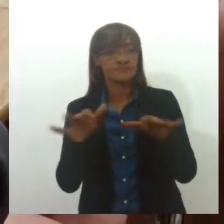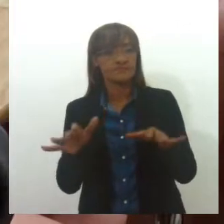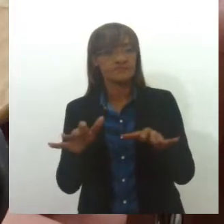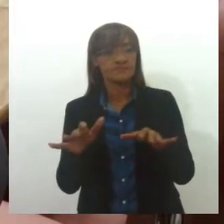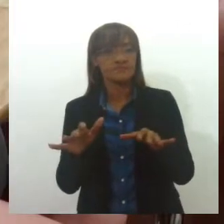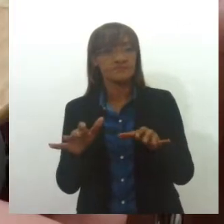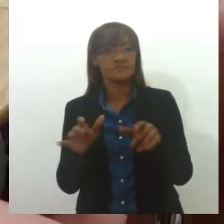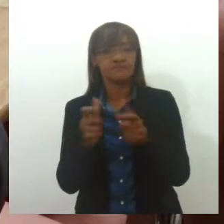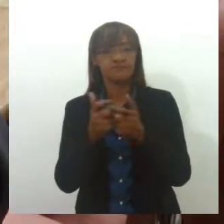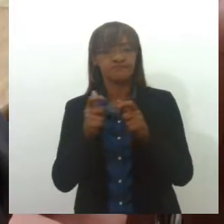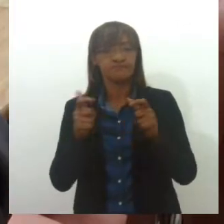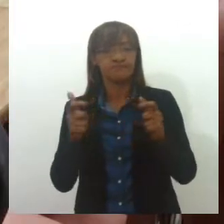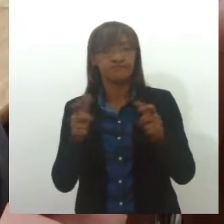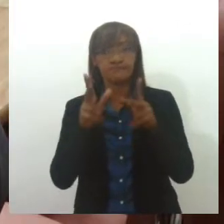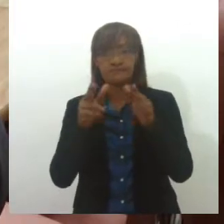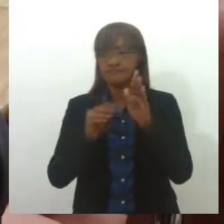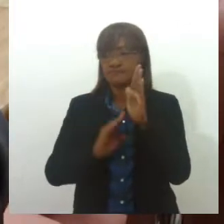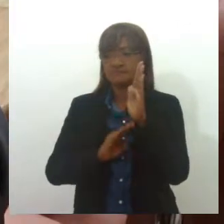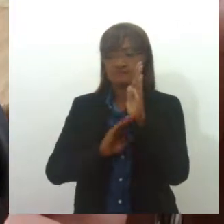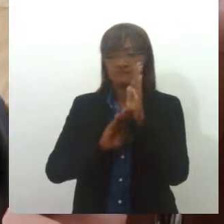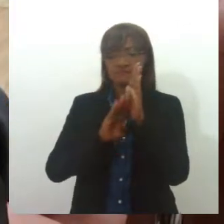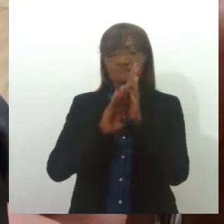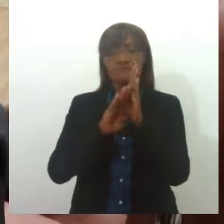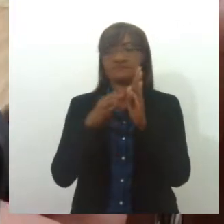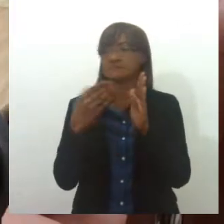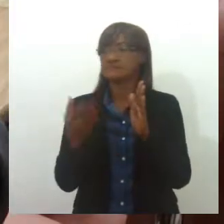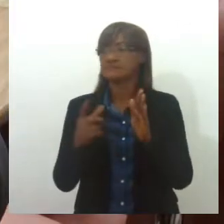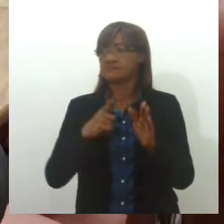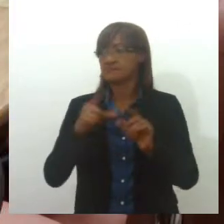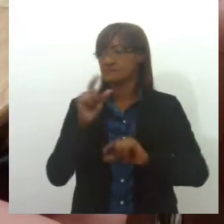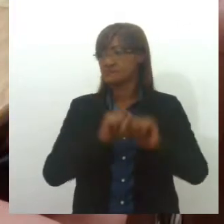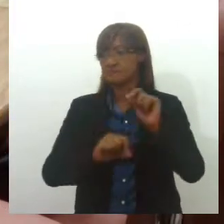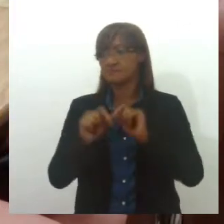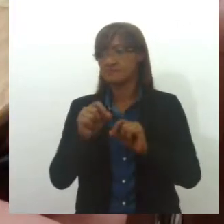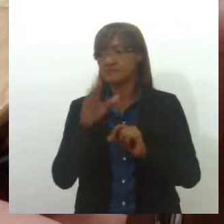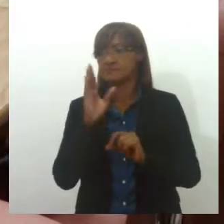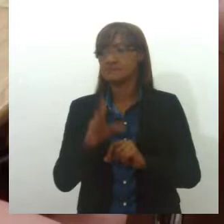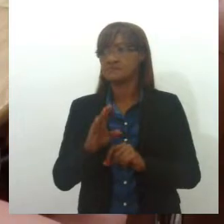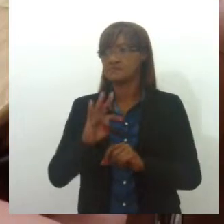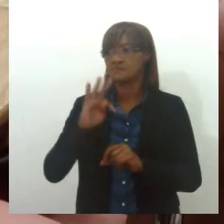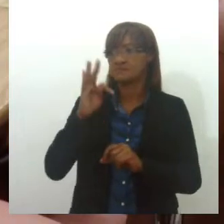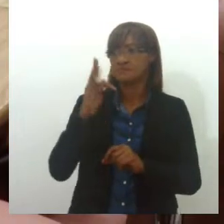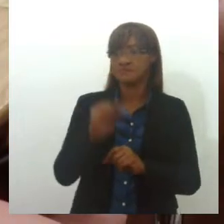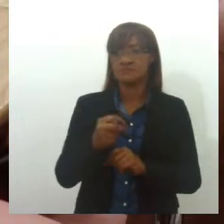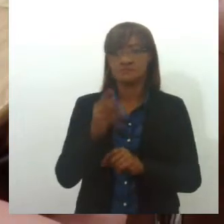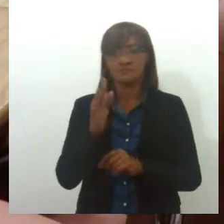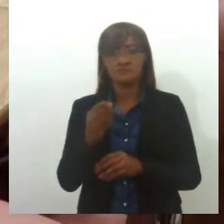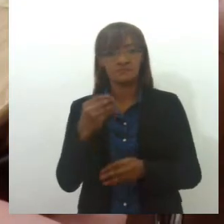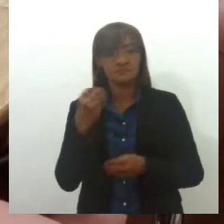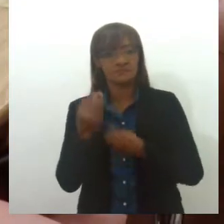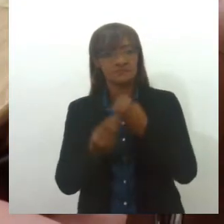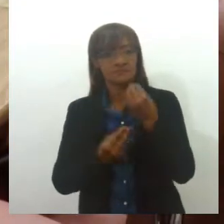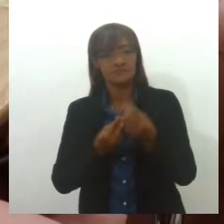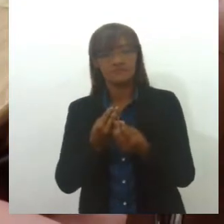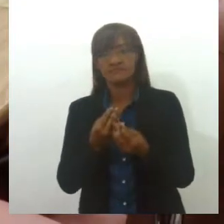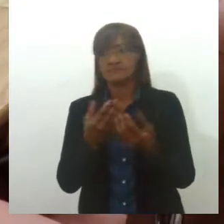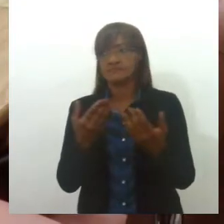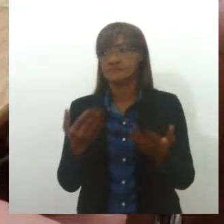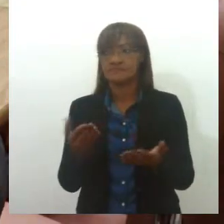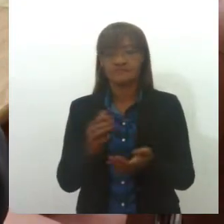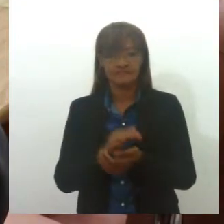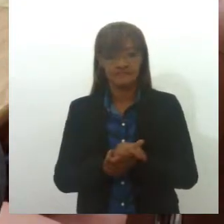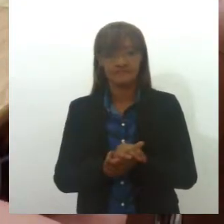tanto no cerco familiar, tanto em todos os cercos, porque as crianças estão vulneráveis,